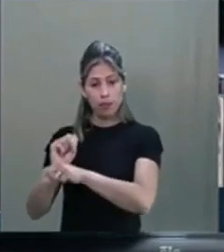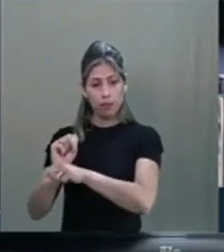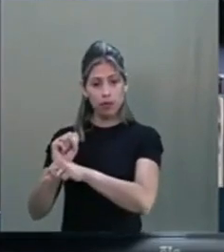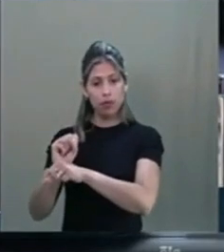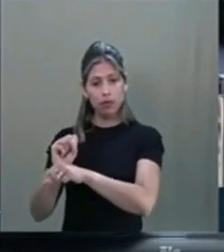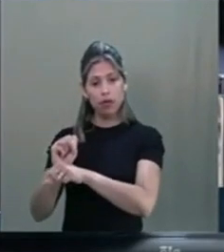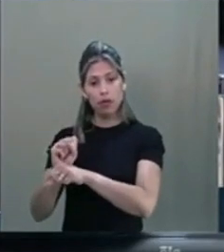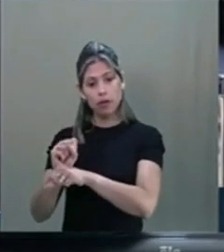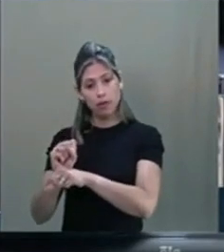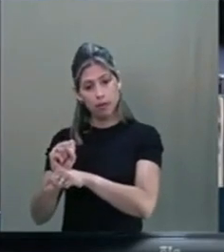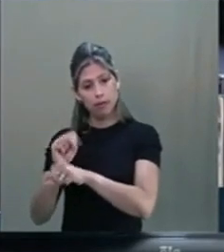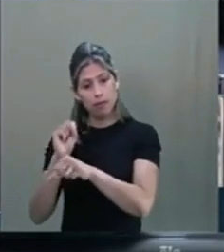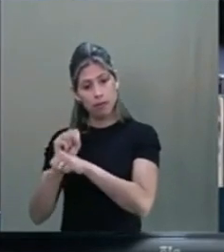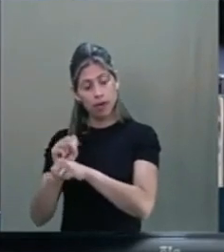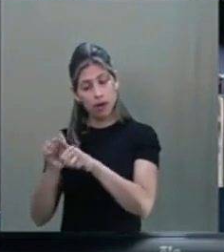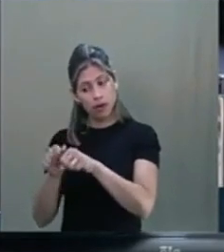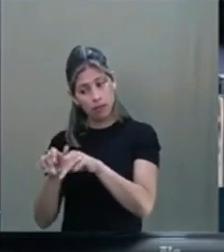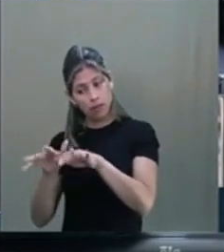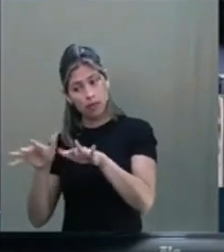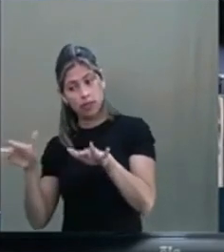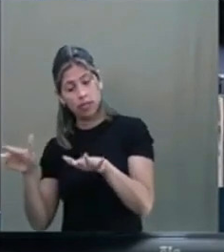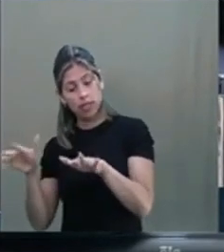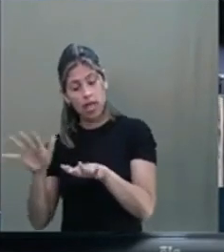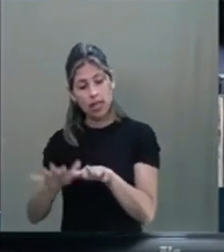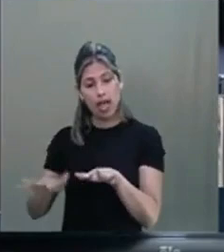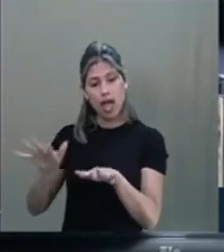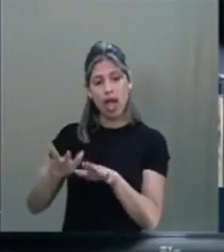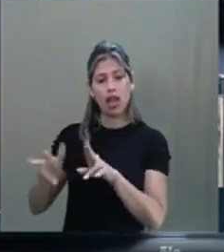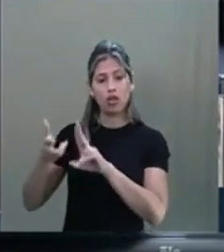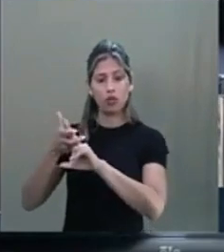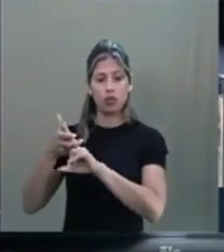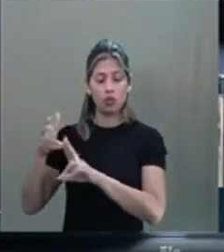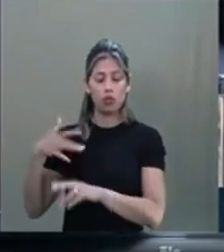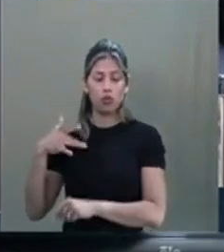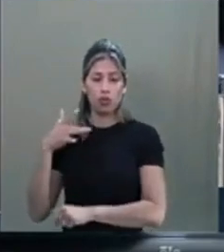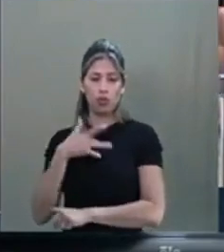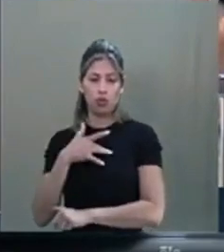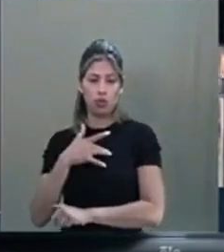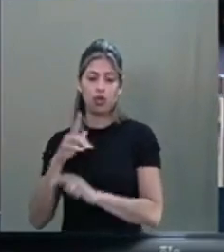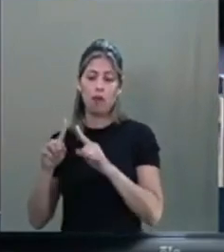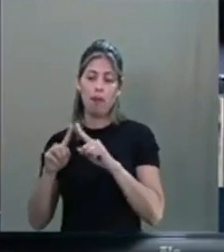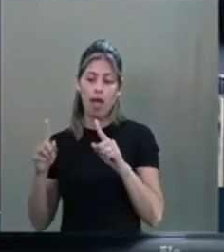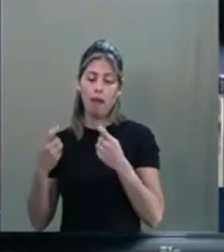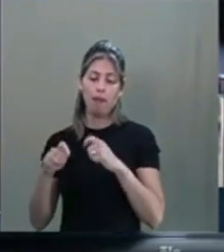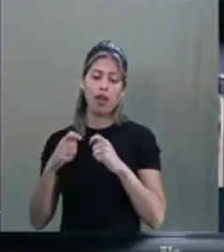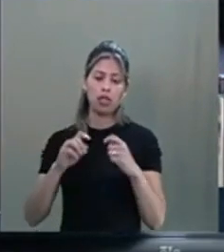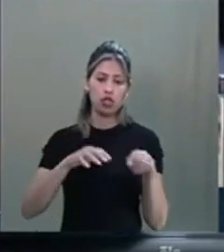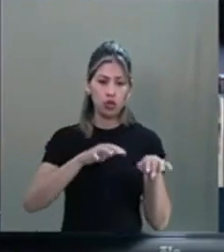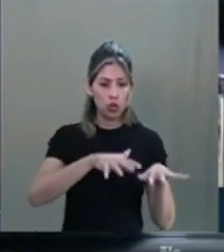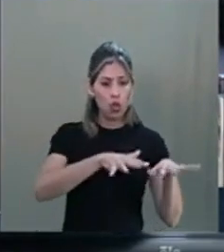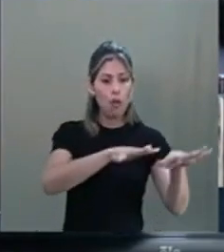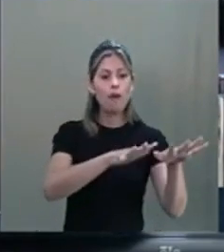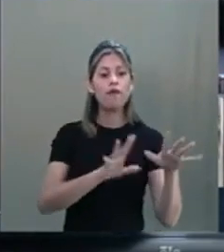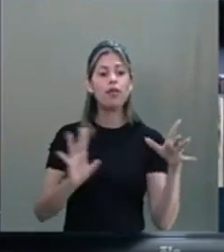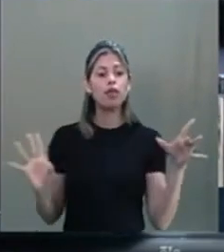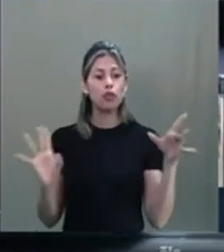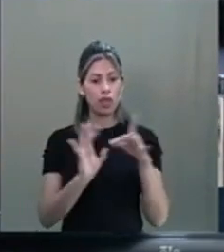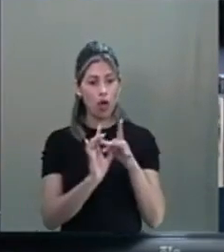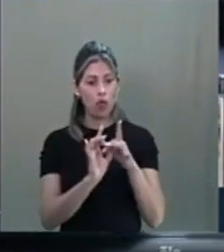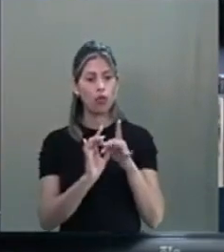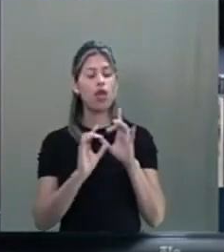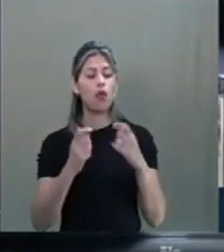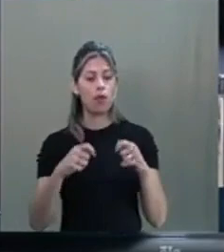ampliação no SUS aí para, é algo que é preocupante, mas essa união, essa energia, verdade,